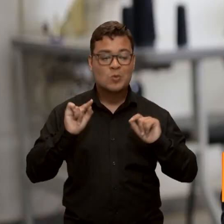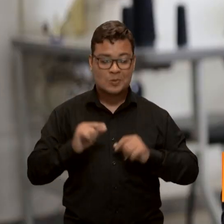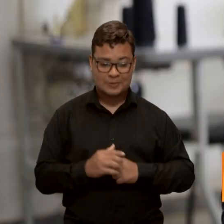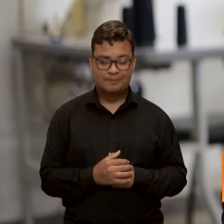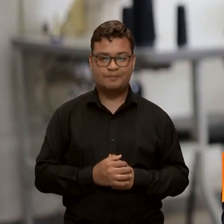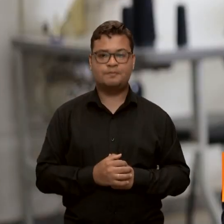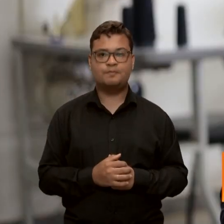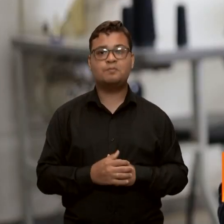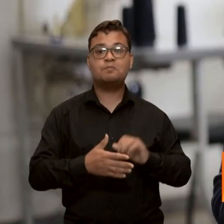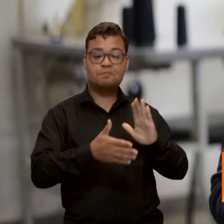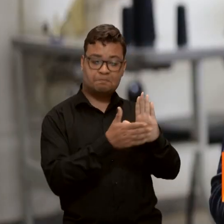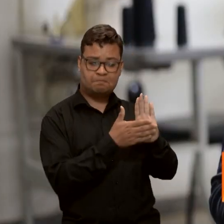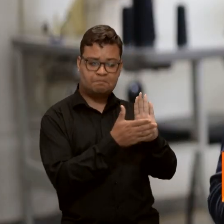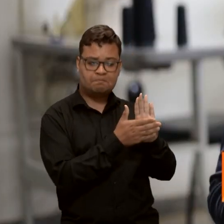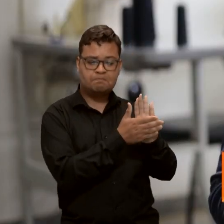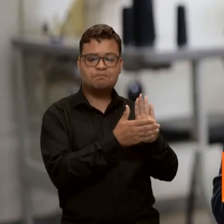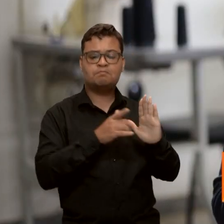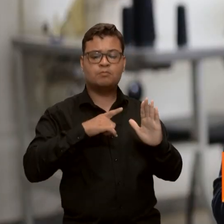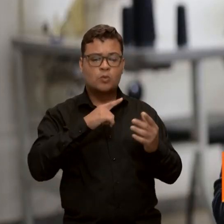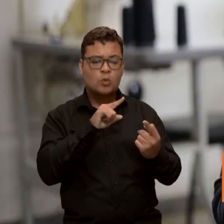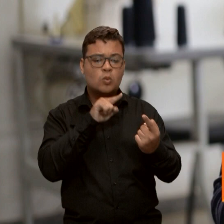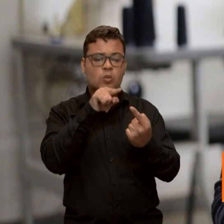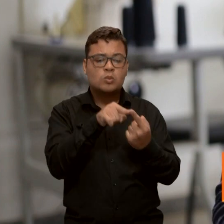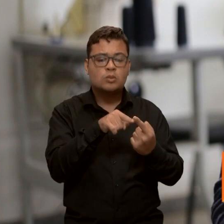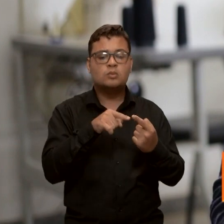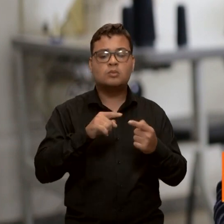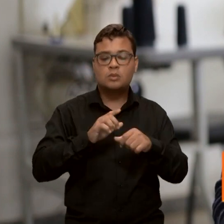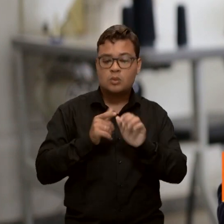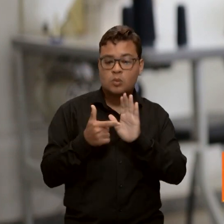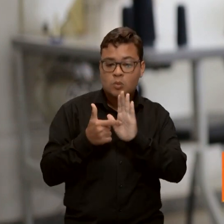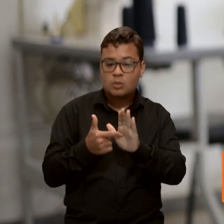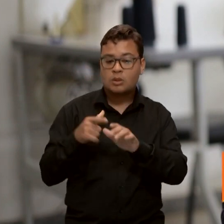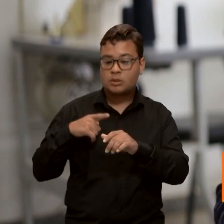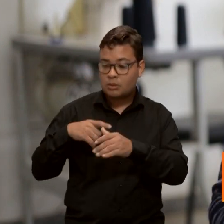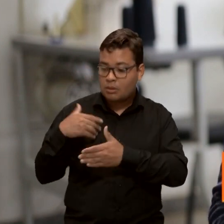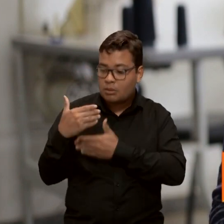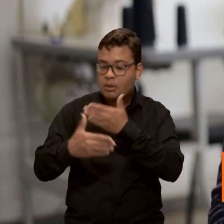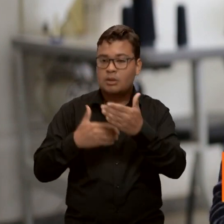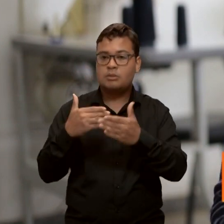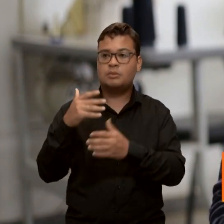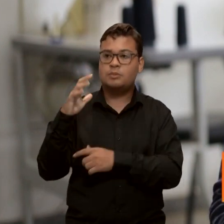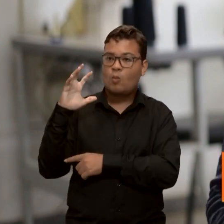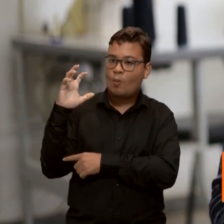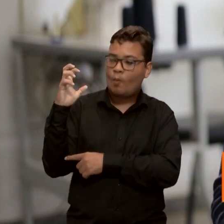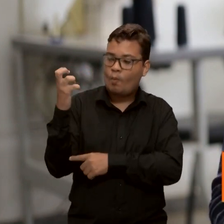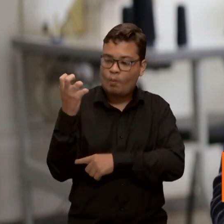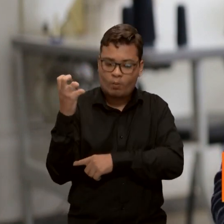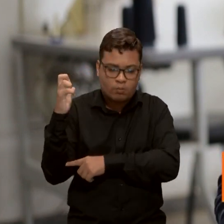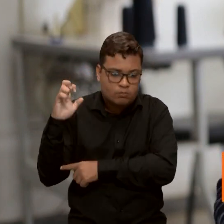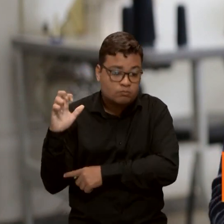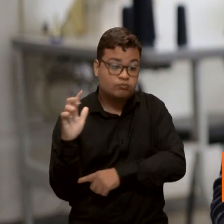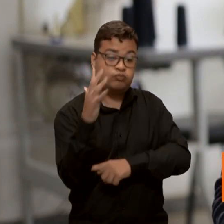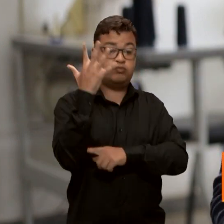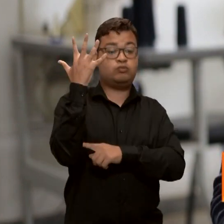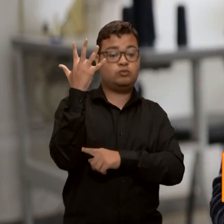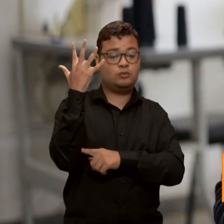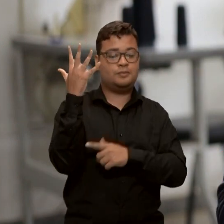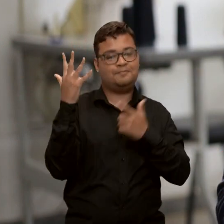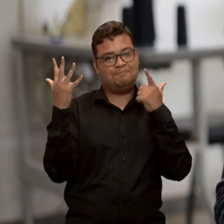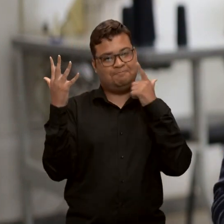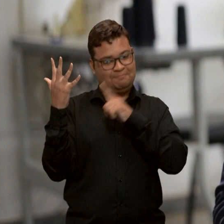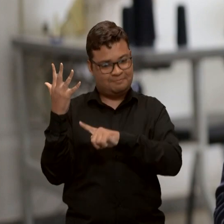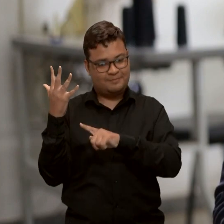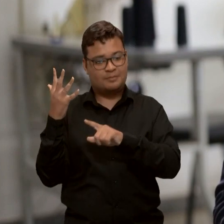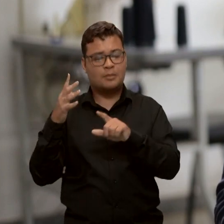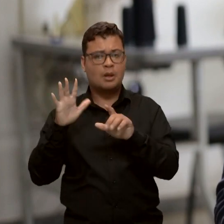ela visava buscar um pouco a transição da seca para o florescer do IP. Mas não somente a